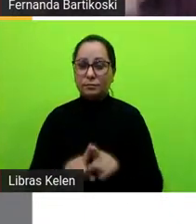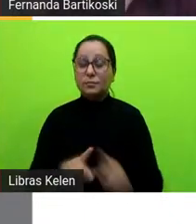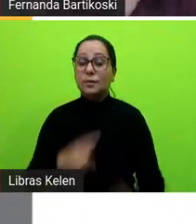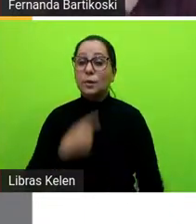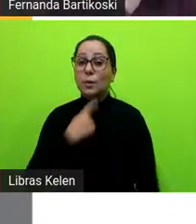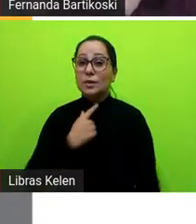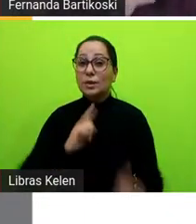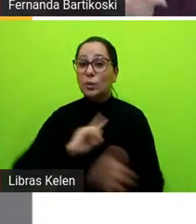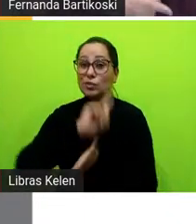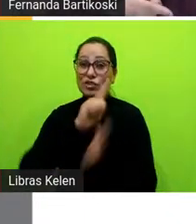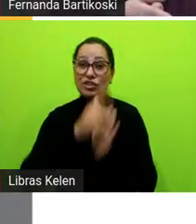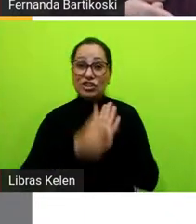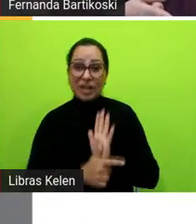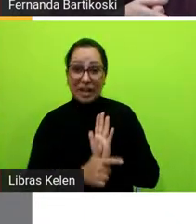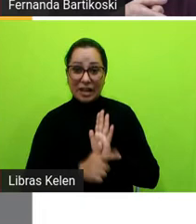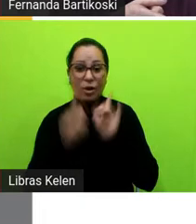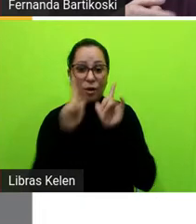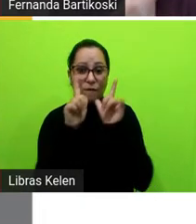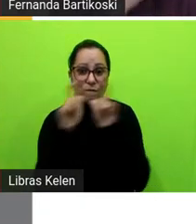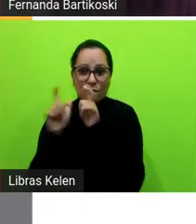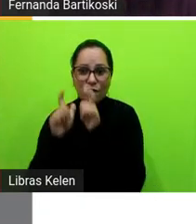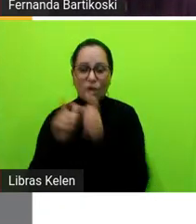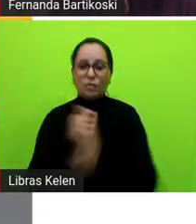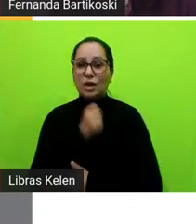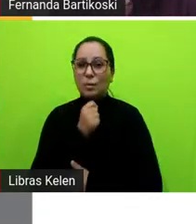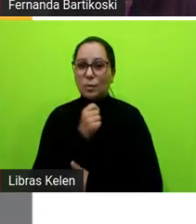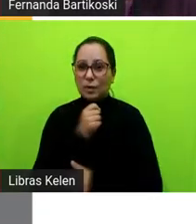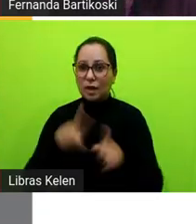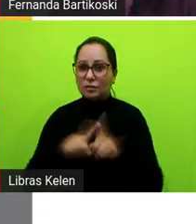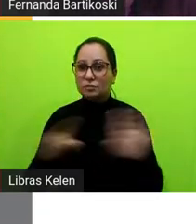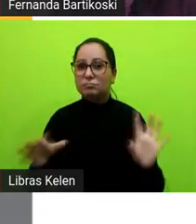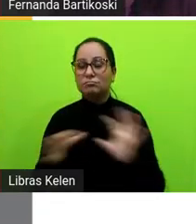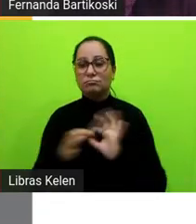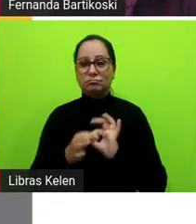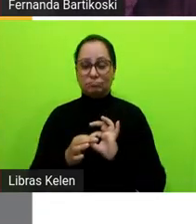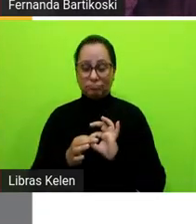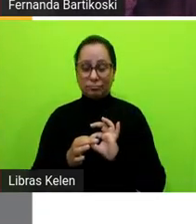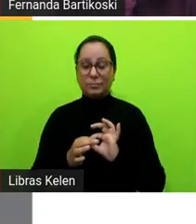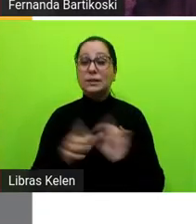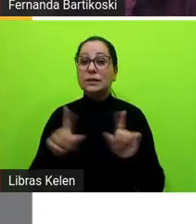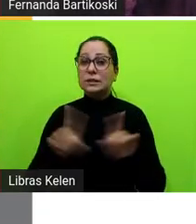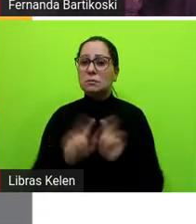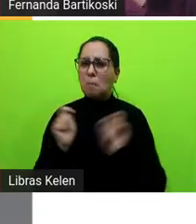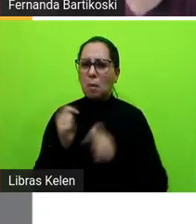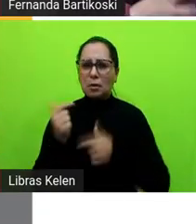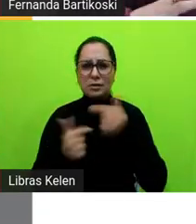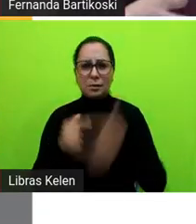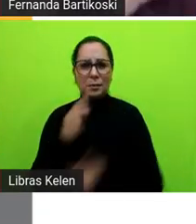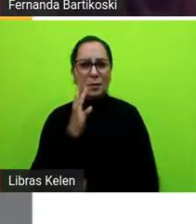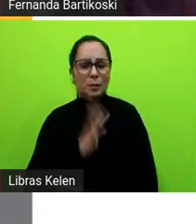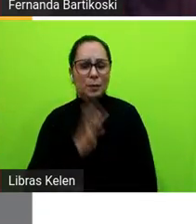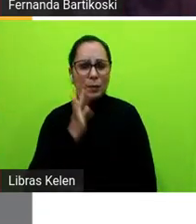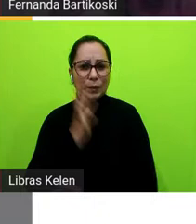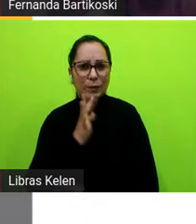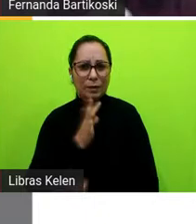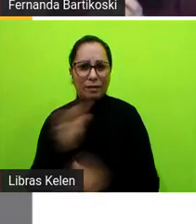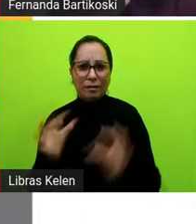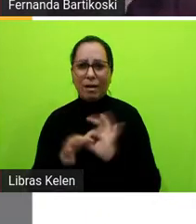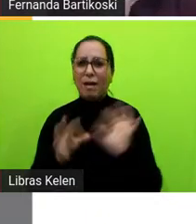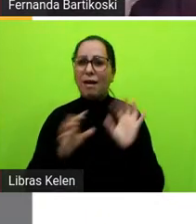fotorreportagem, né, também é um gênero citado pela base, né, e também dá para fazer um trabalho muito legal com a imagem,